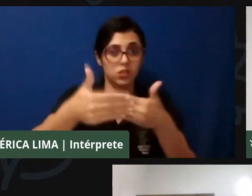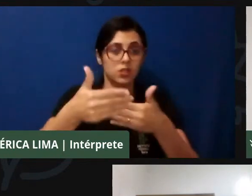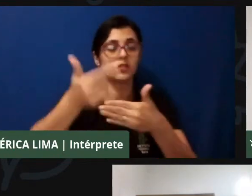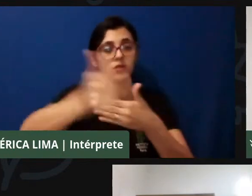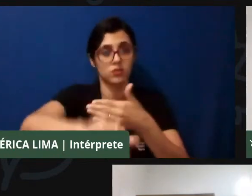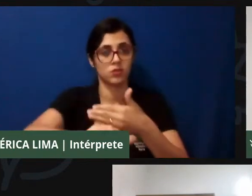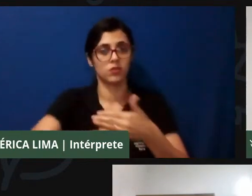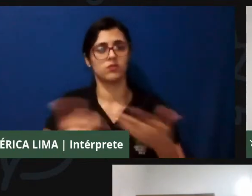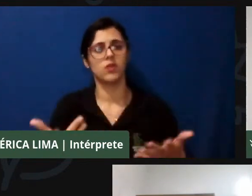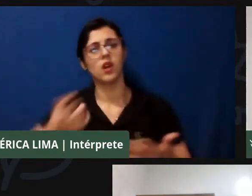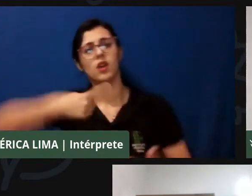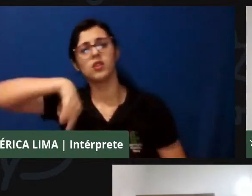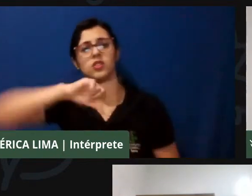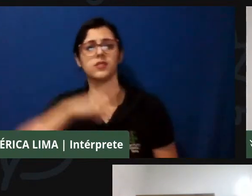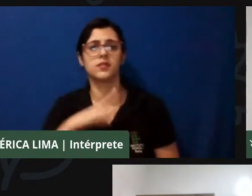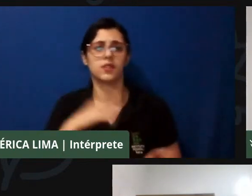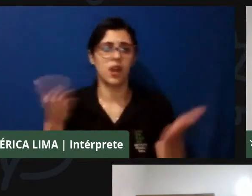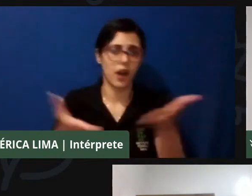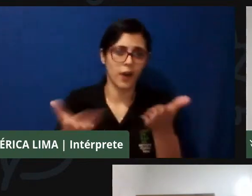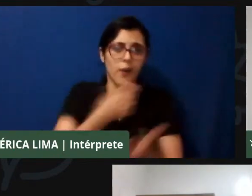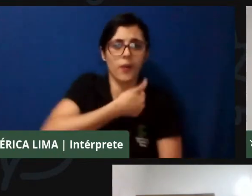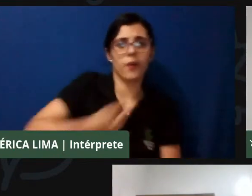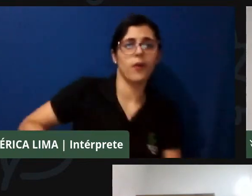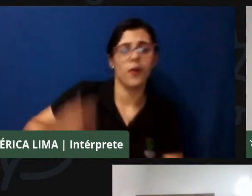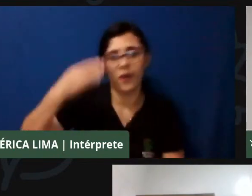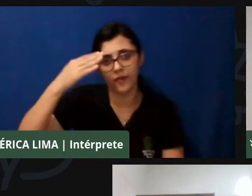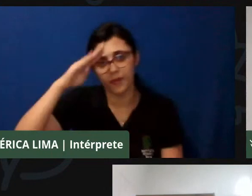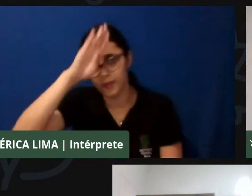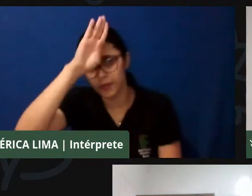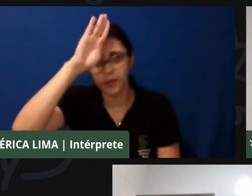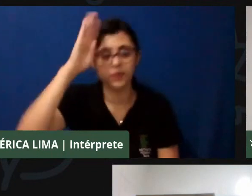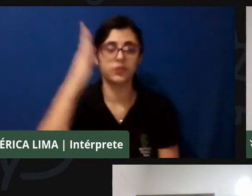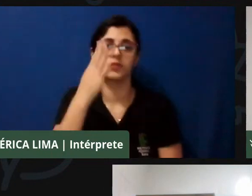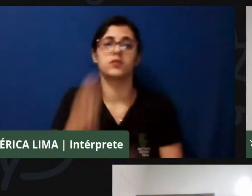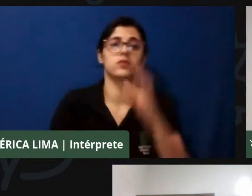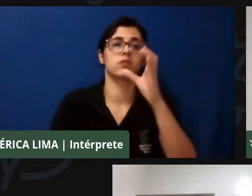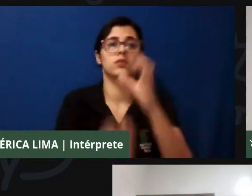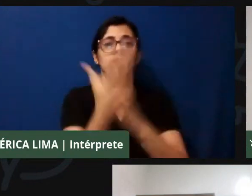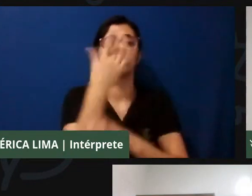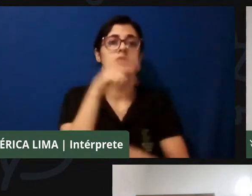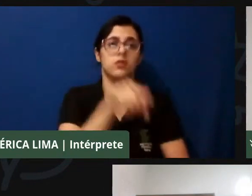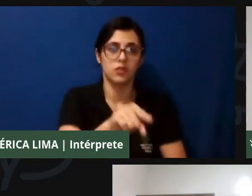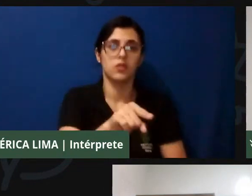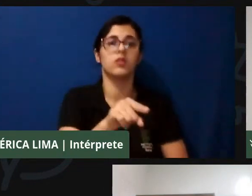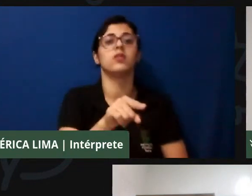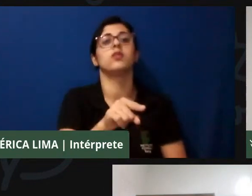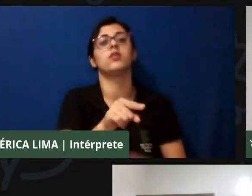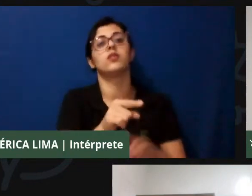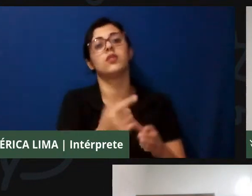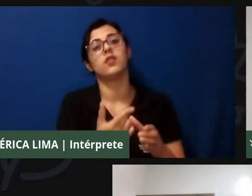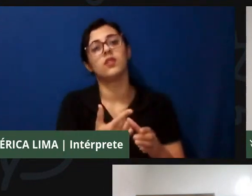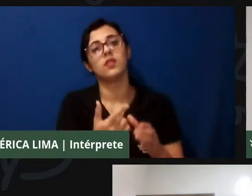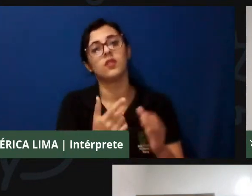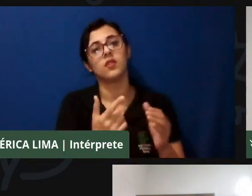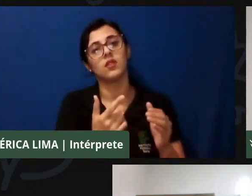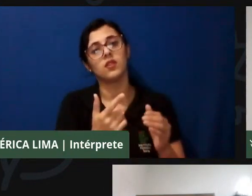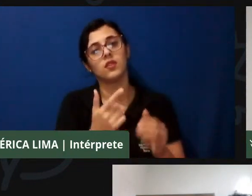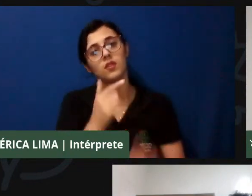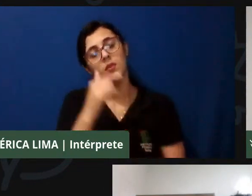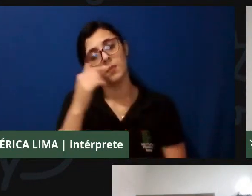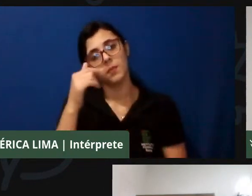a gente chega, né? Com o governo Bolsonaro, com a presidência da Fundação Palmares entregue justamente àqueles que